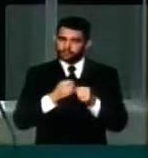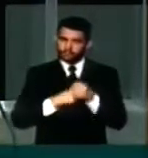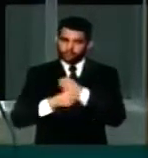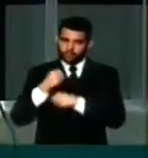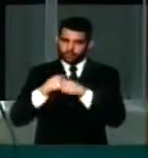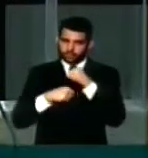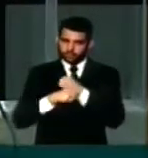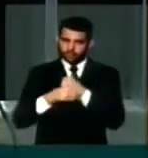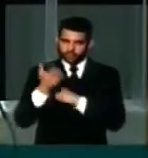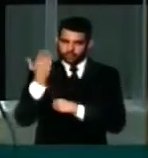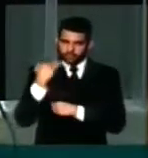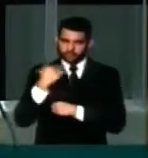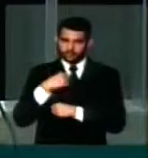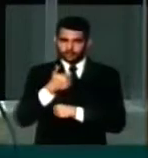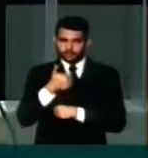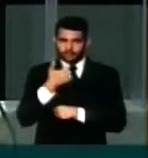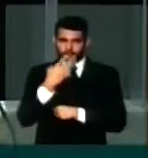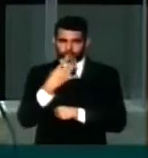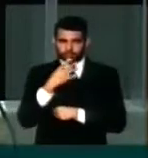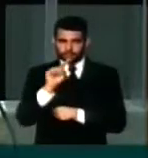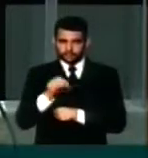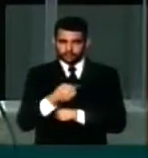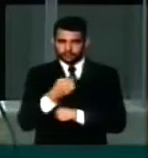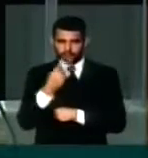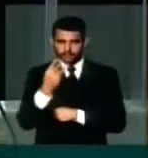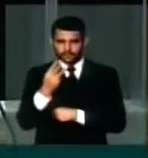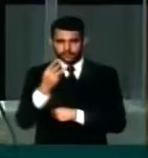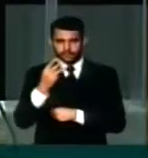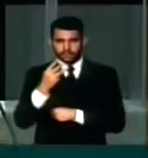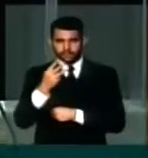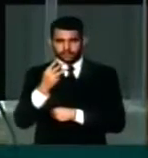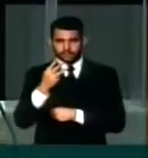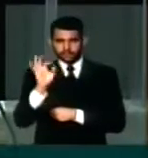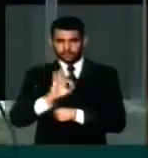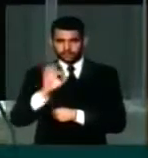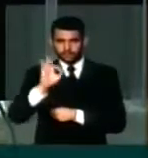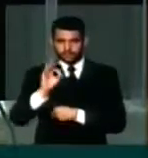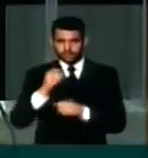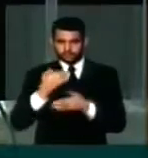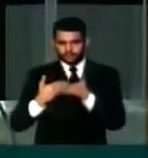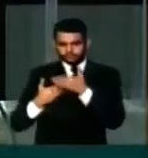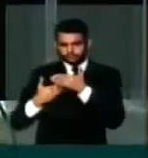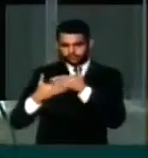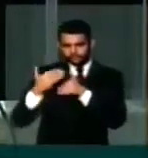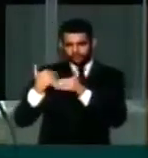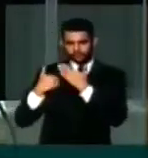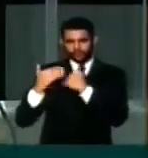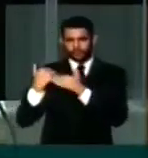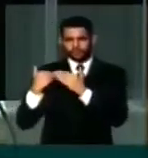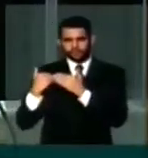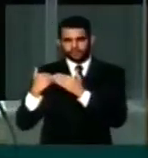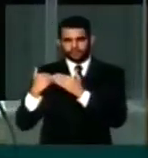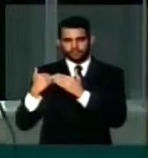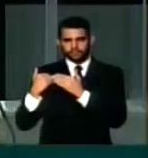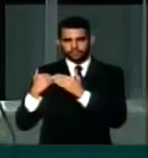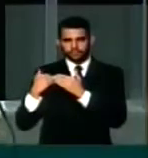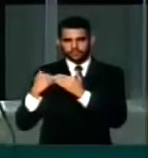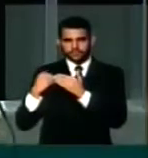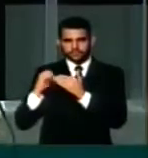ano passado foi de 14,3%. Então, nós estamos retrocedendo, recuando